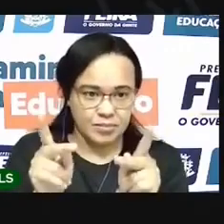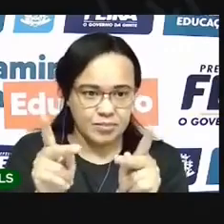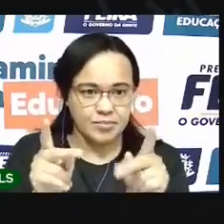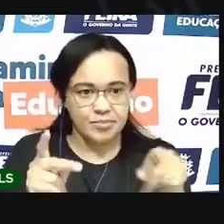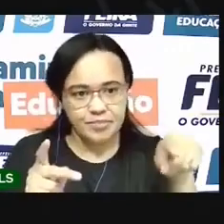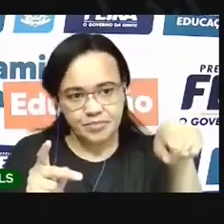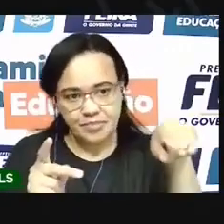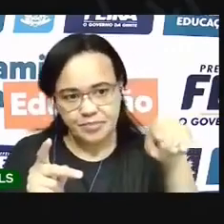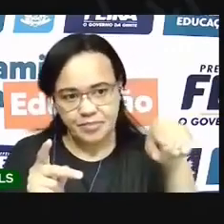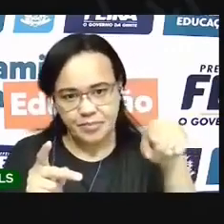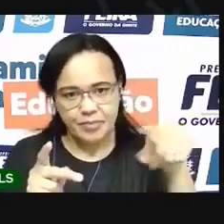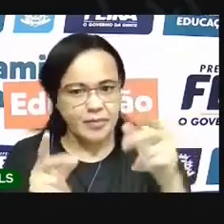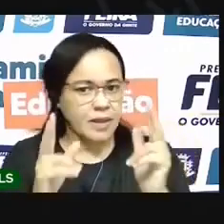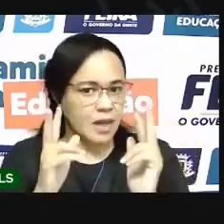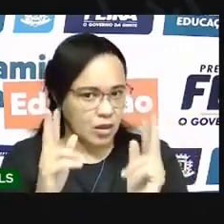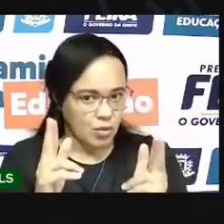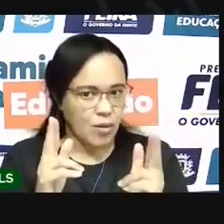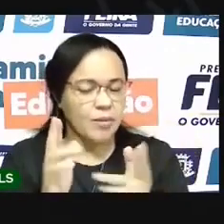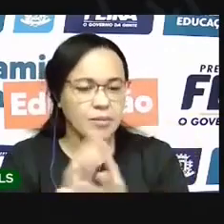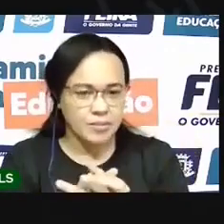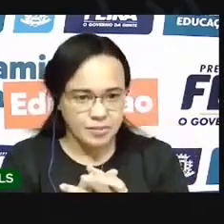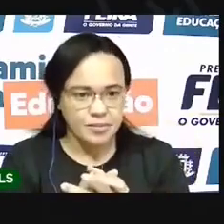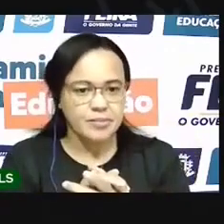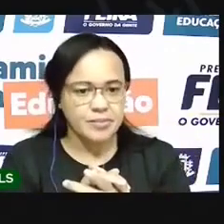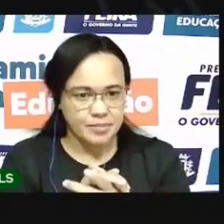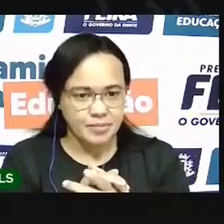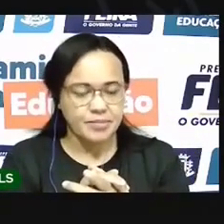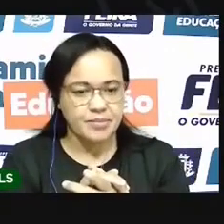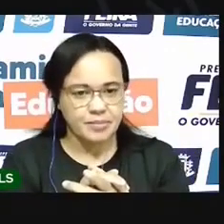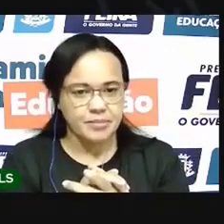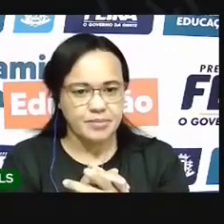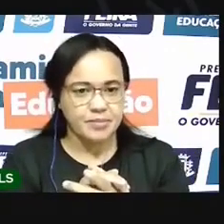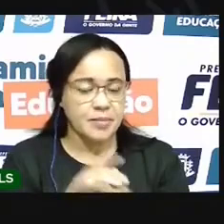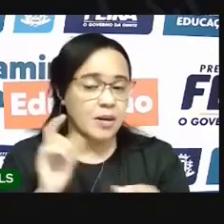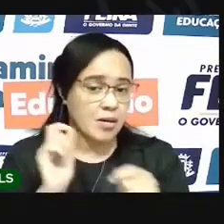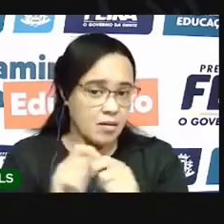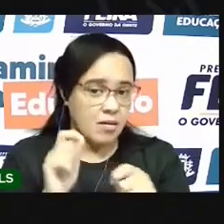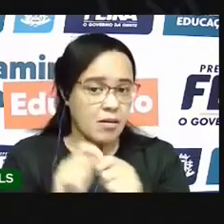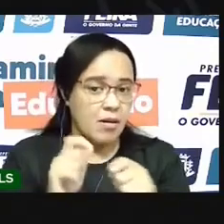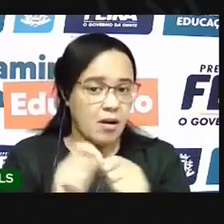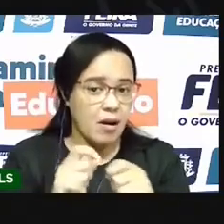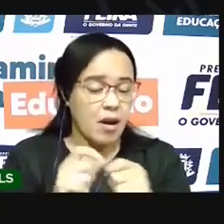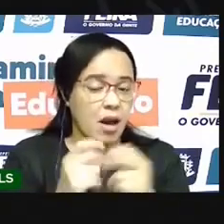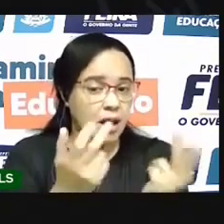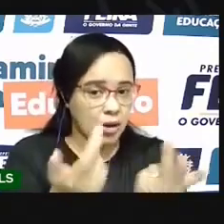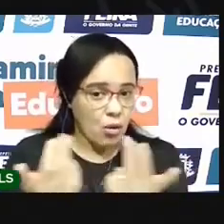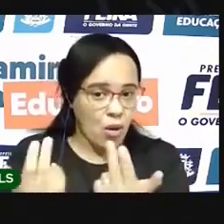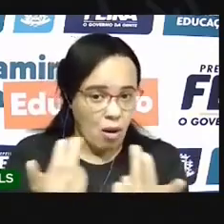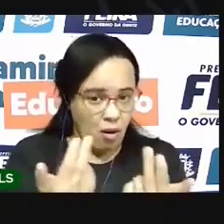Viu? Viu essa parte aqui você vai dobrar para cima Faça isso dos dois lados